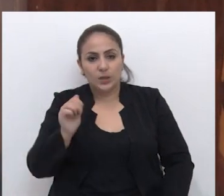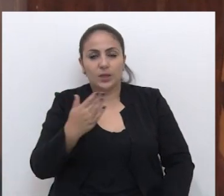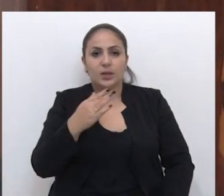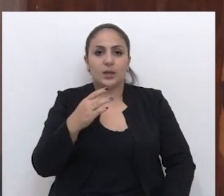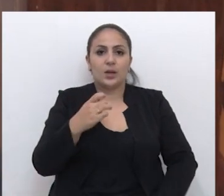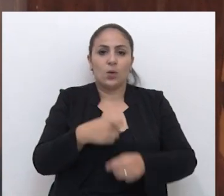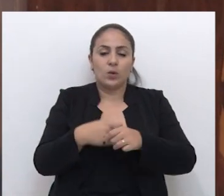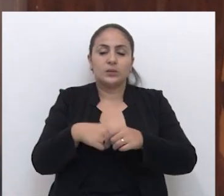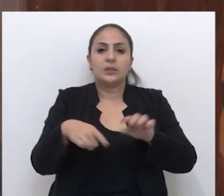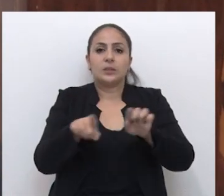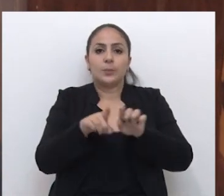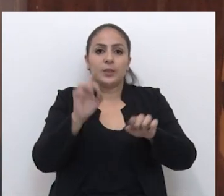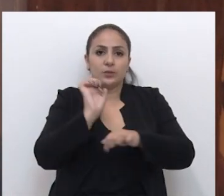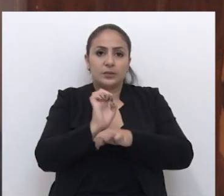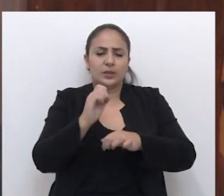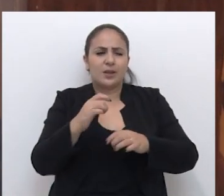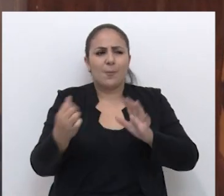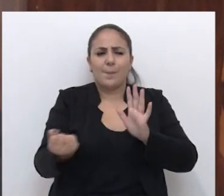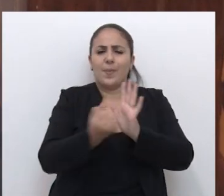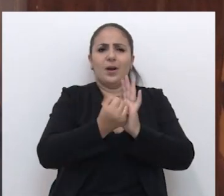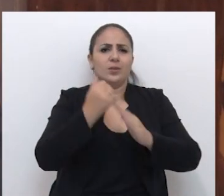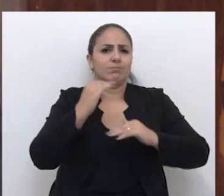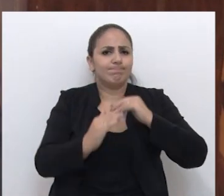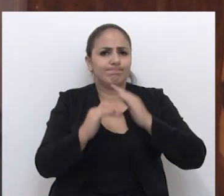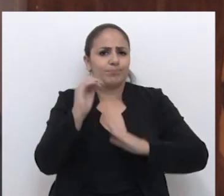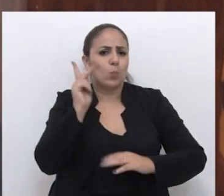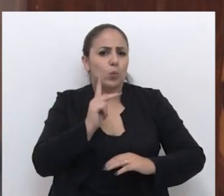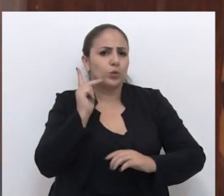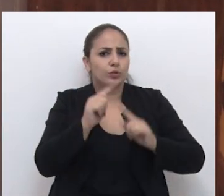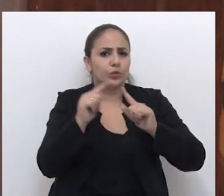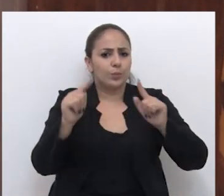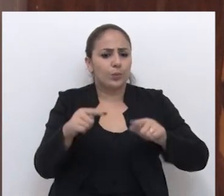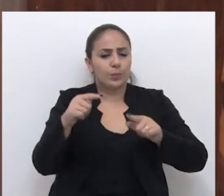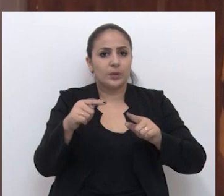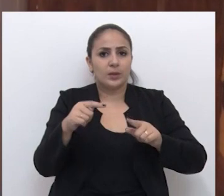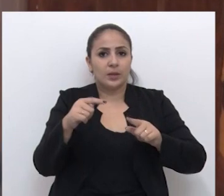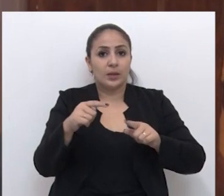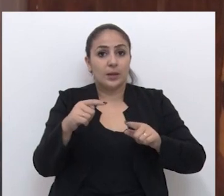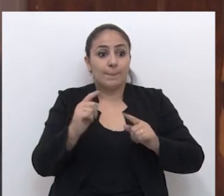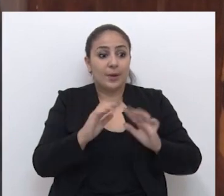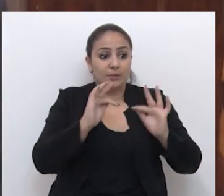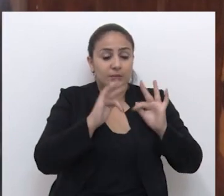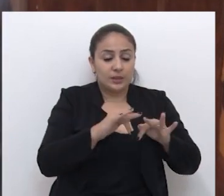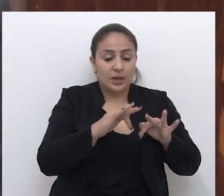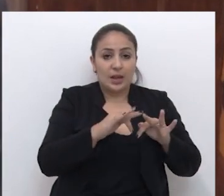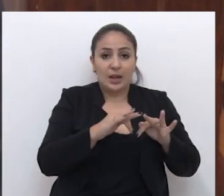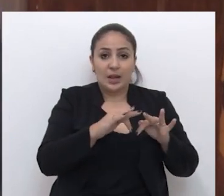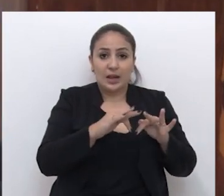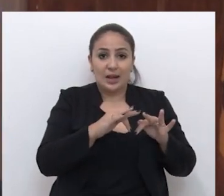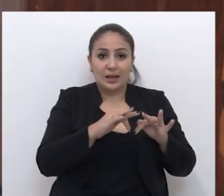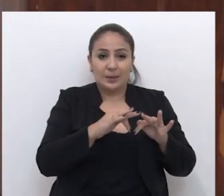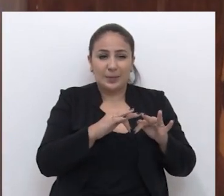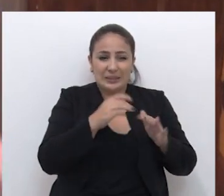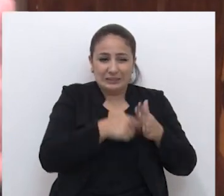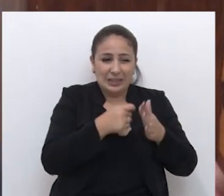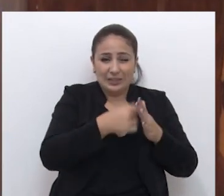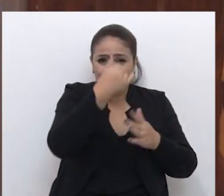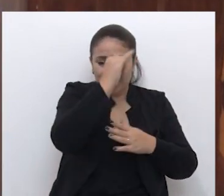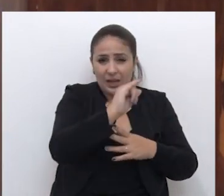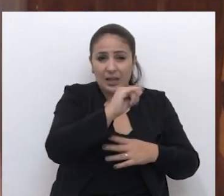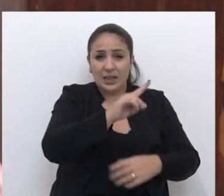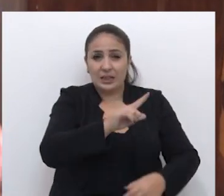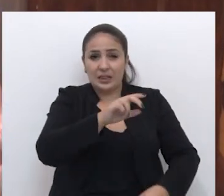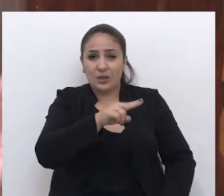um marco no que se refere à construção de políticas públicas ao combate da leucemia e ao incentivo de